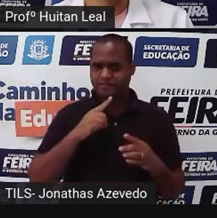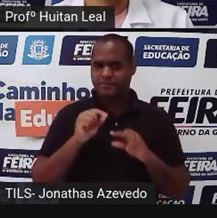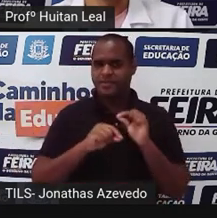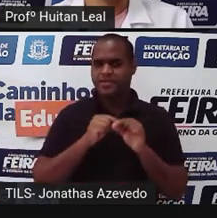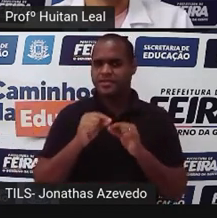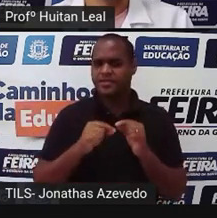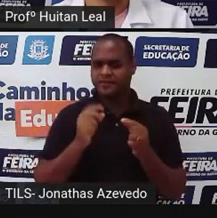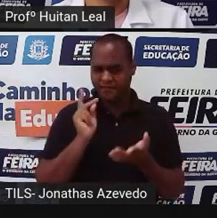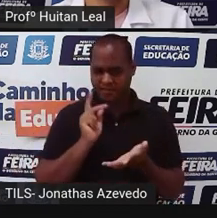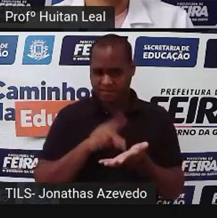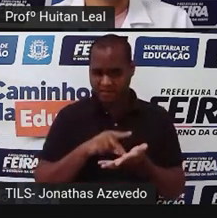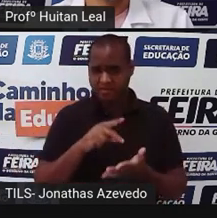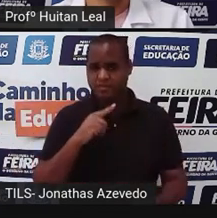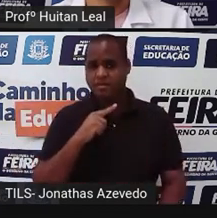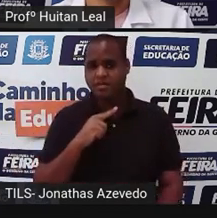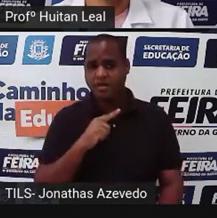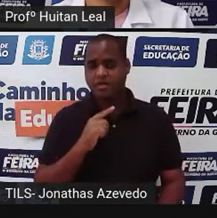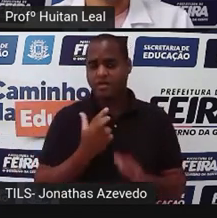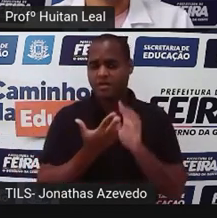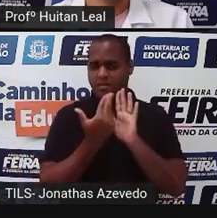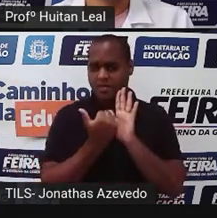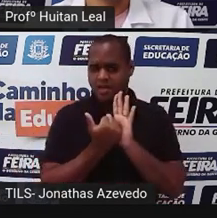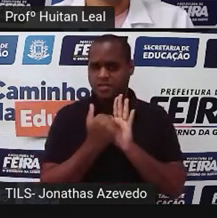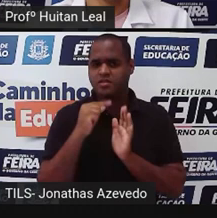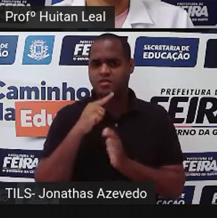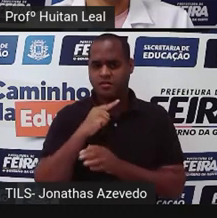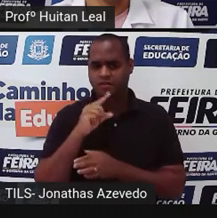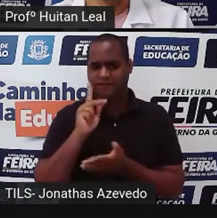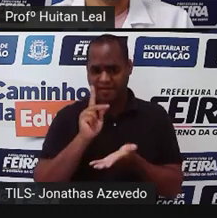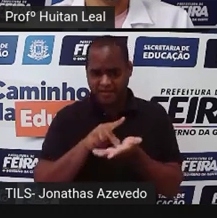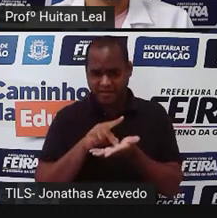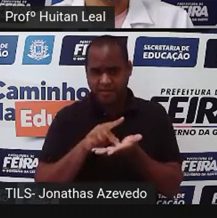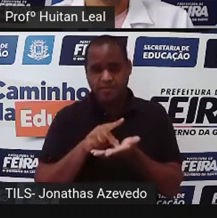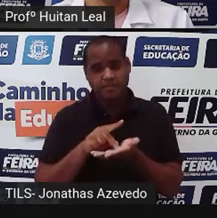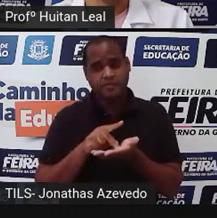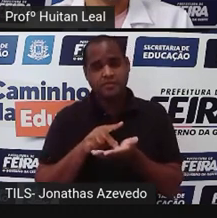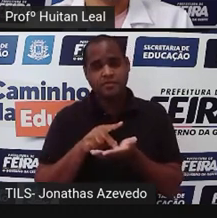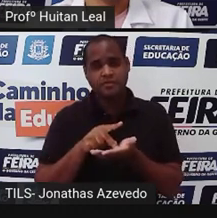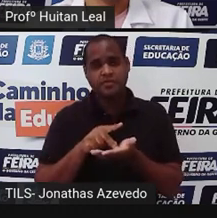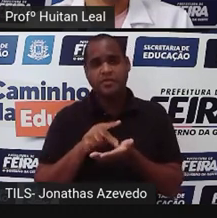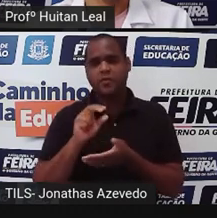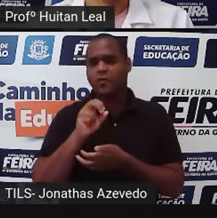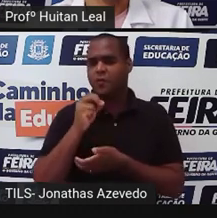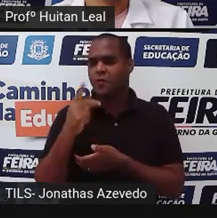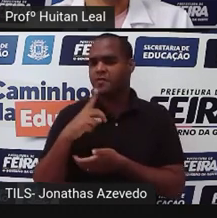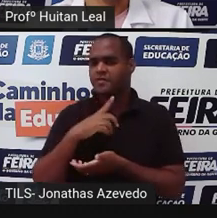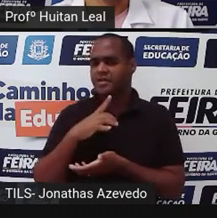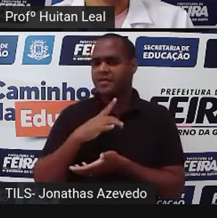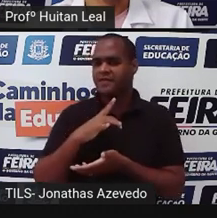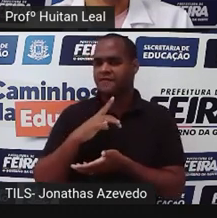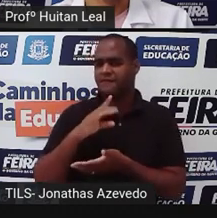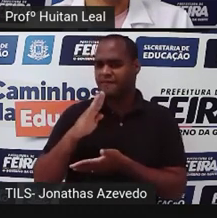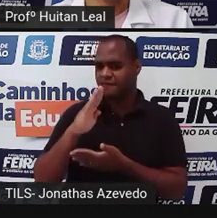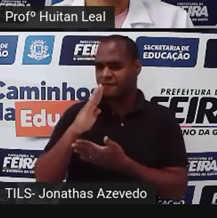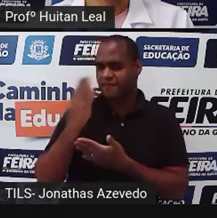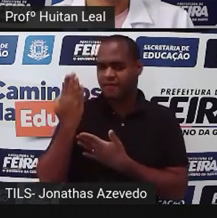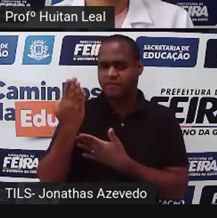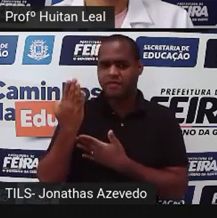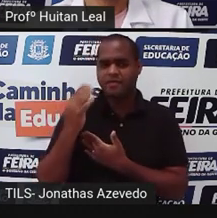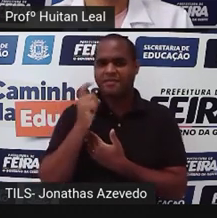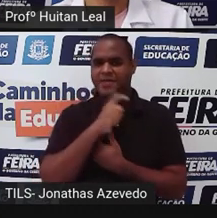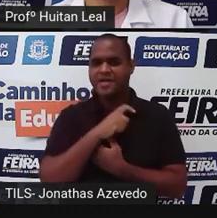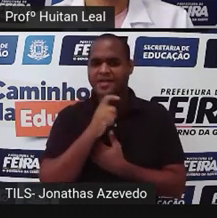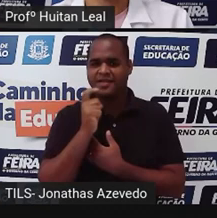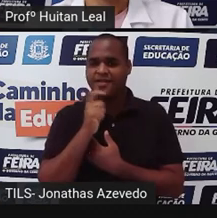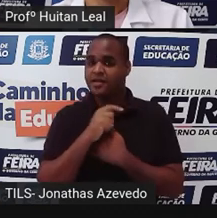da realidade? São imagens da realidade ou são imagens fantasiosas, fictícias? E